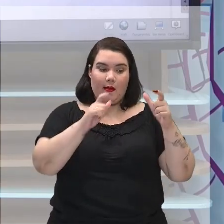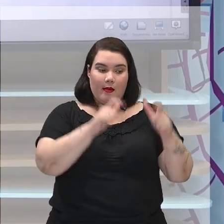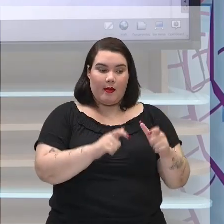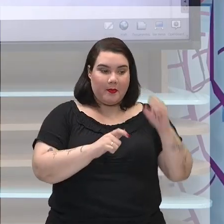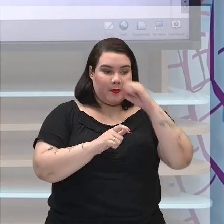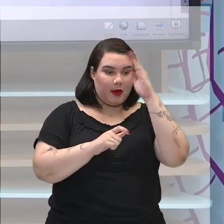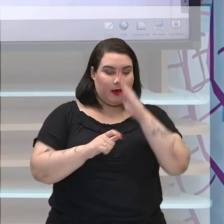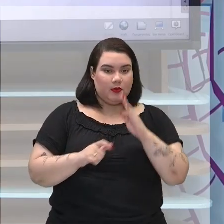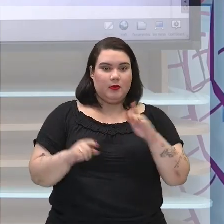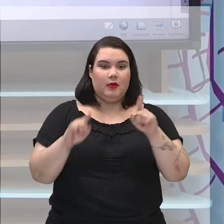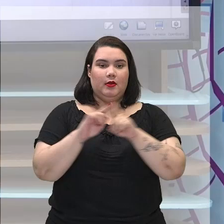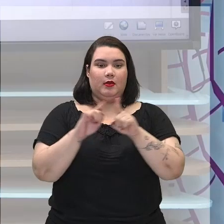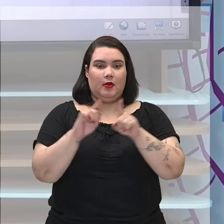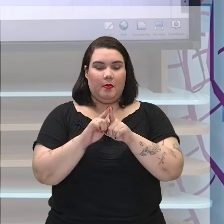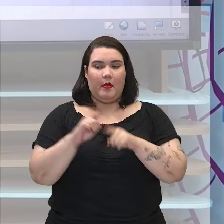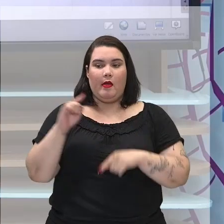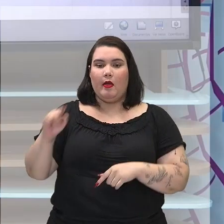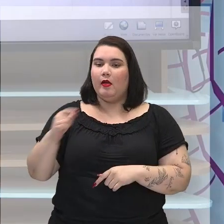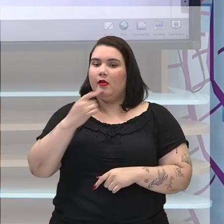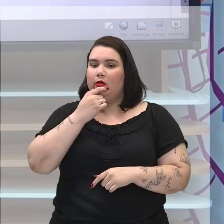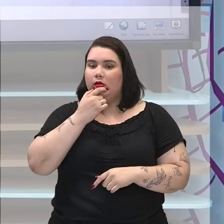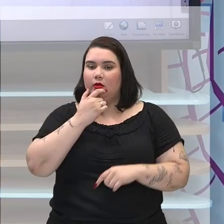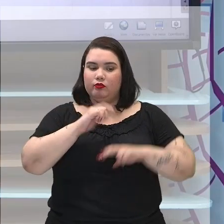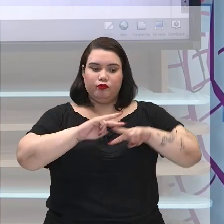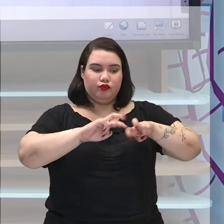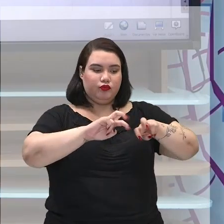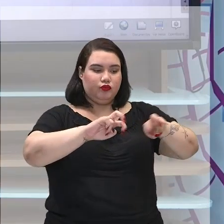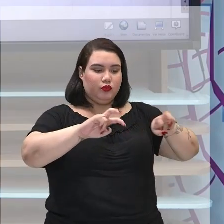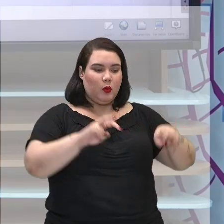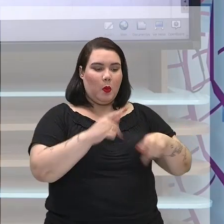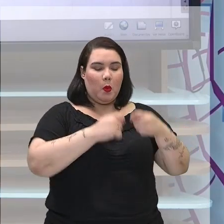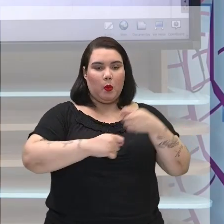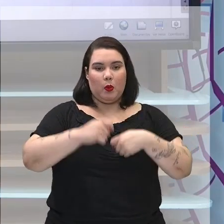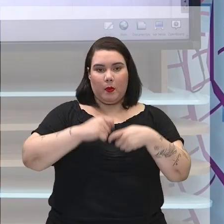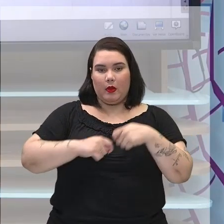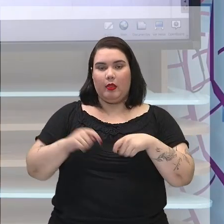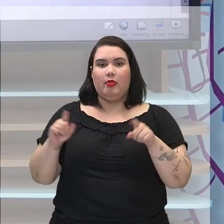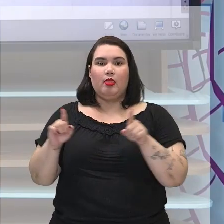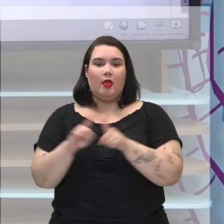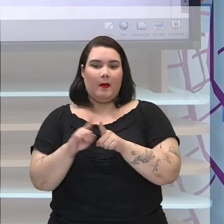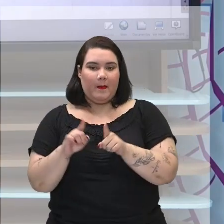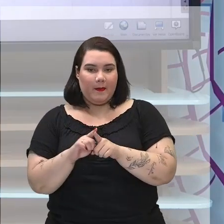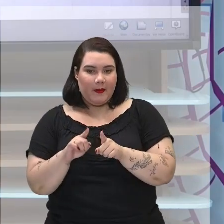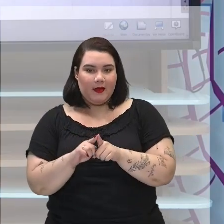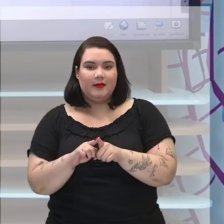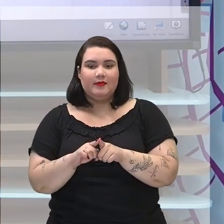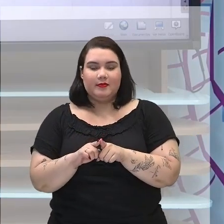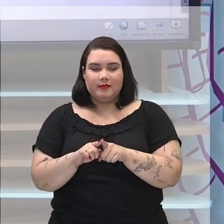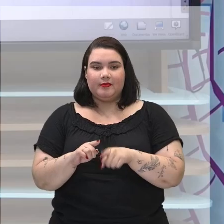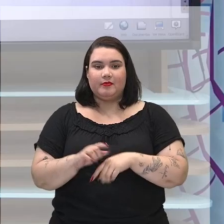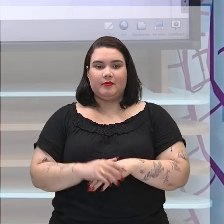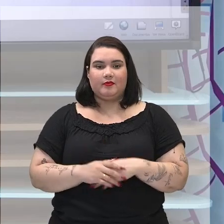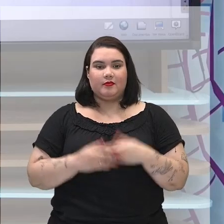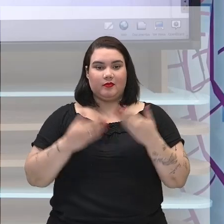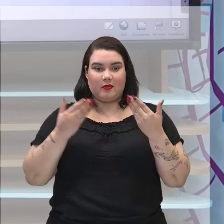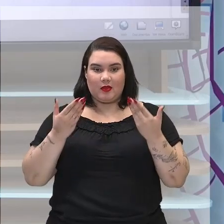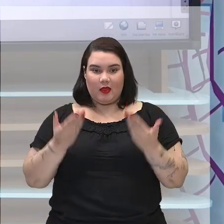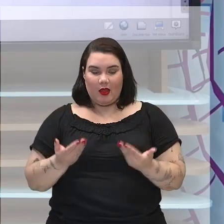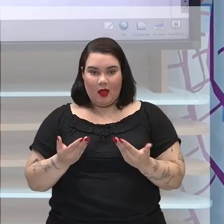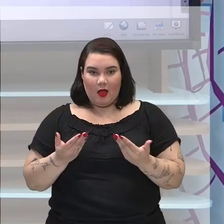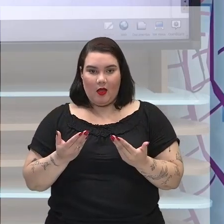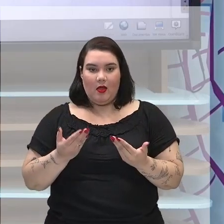possa ser explorado economicamente pelos seus produtos então toda toda